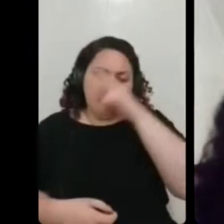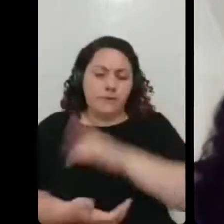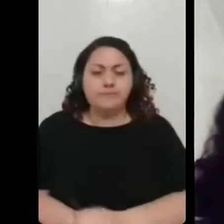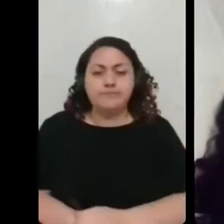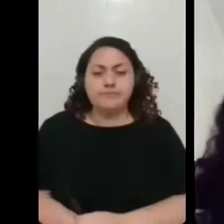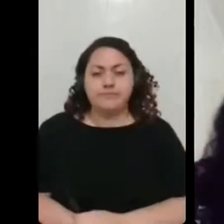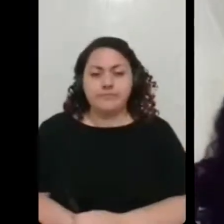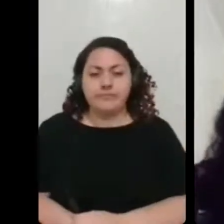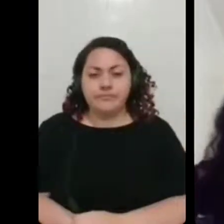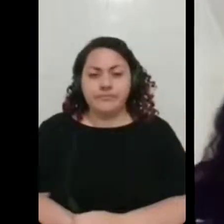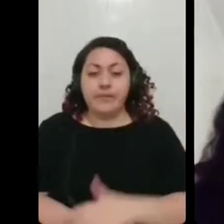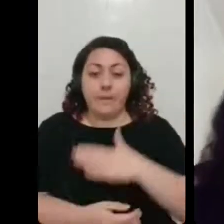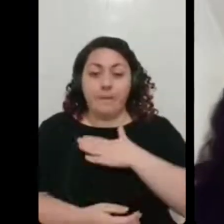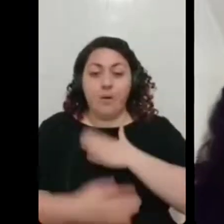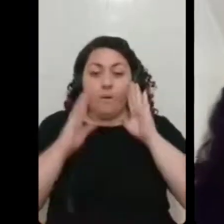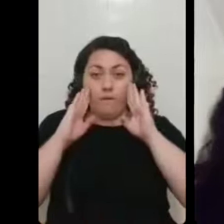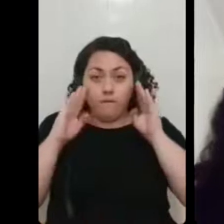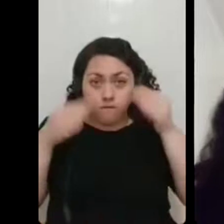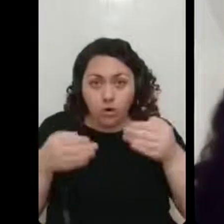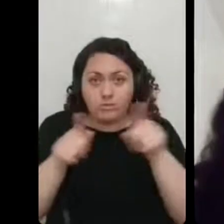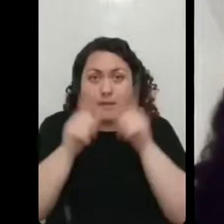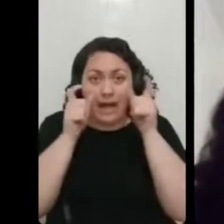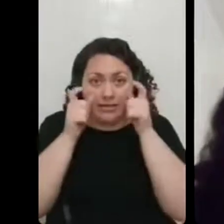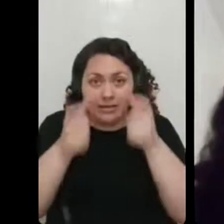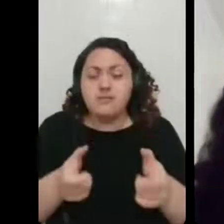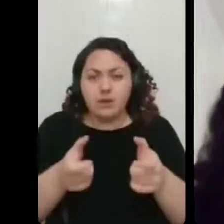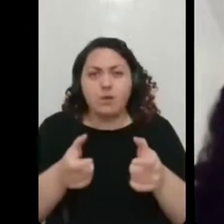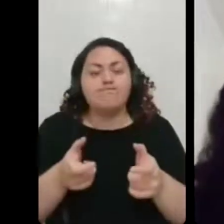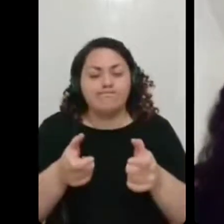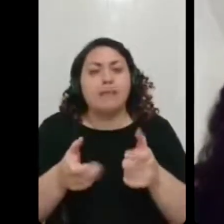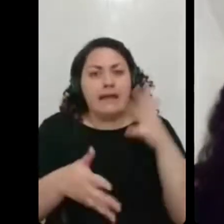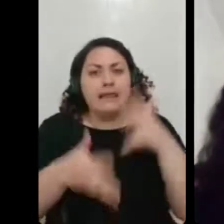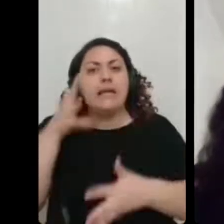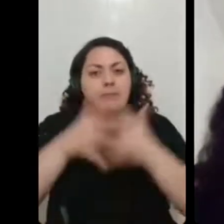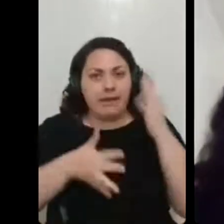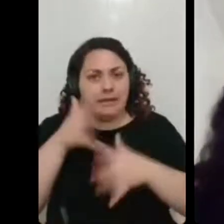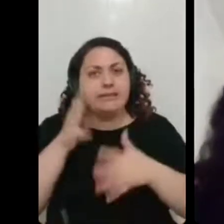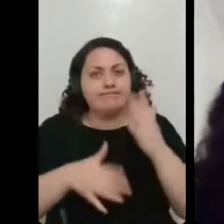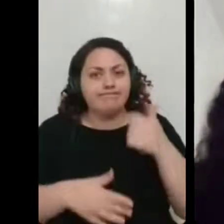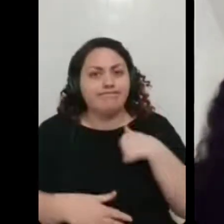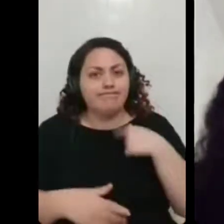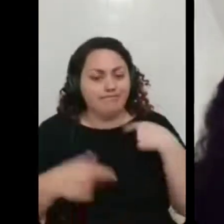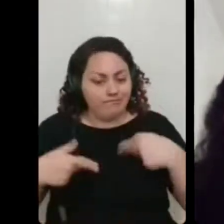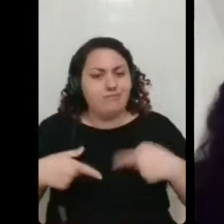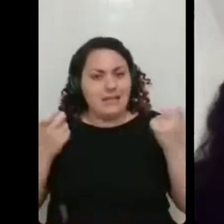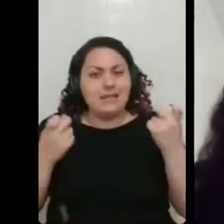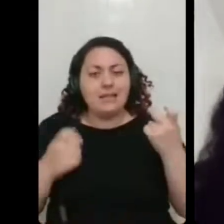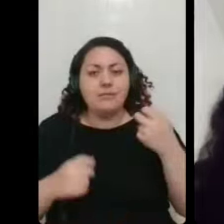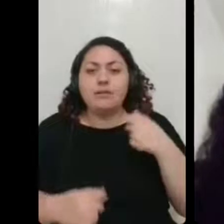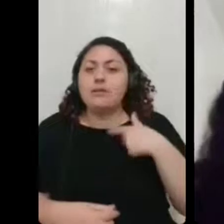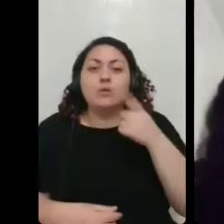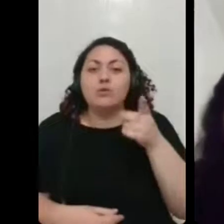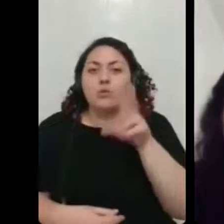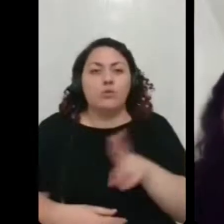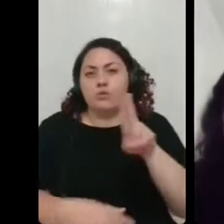atenção, acho que ficou bem atrapalhado também. Eu perdi bastante capacidade nesse sentido. E eu percebo, assim, que eu não coloco mais música para